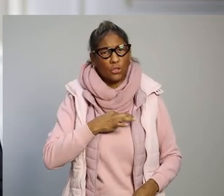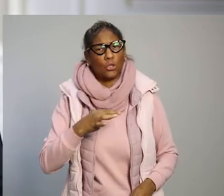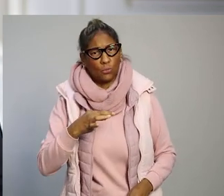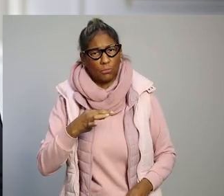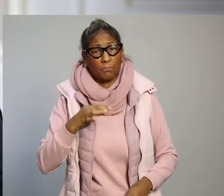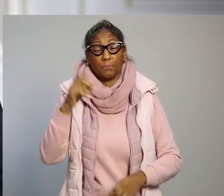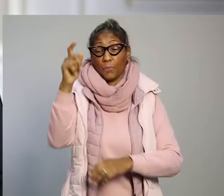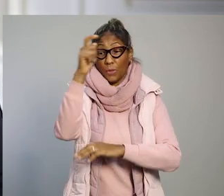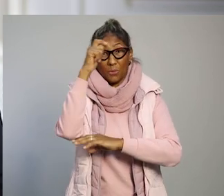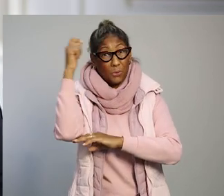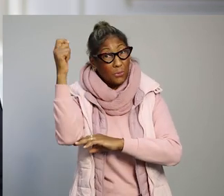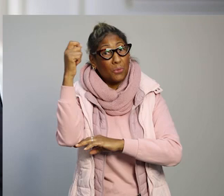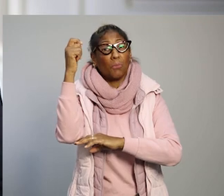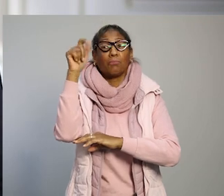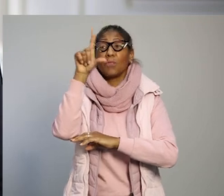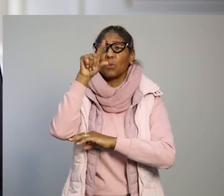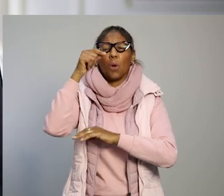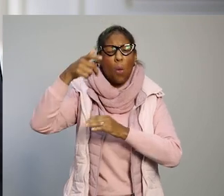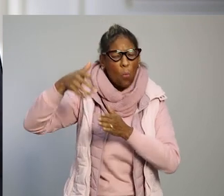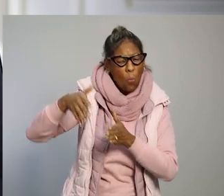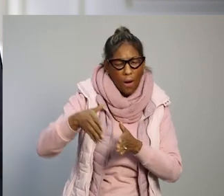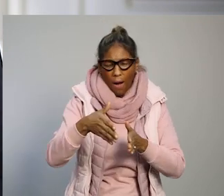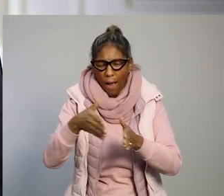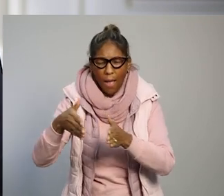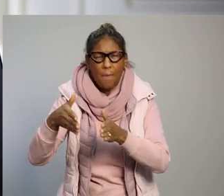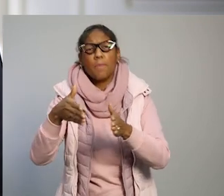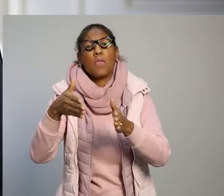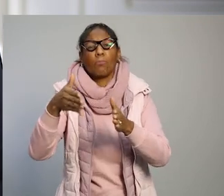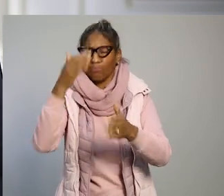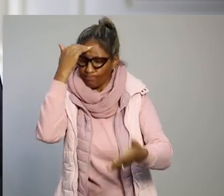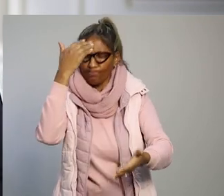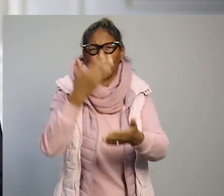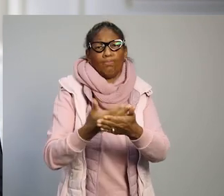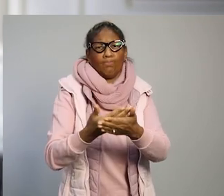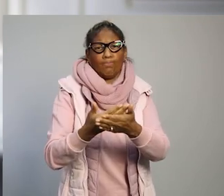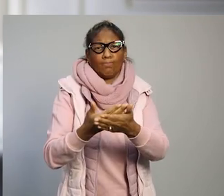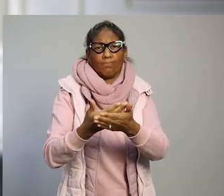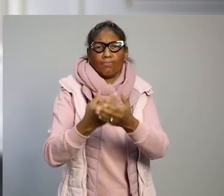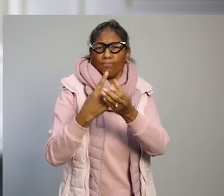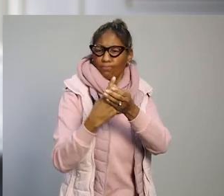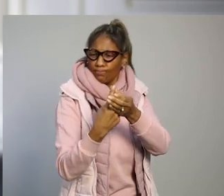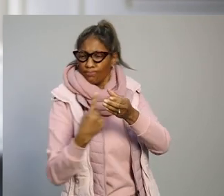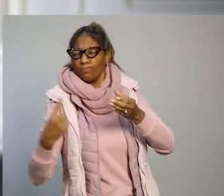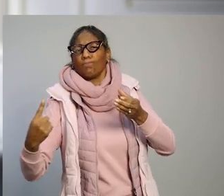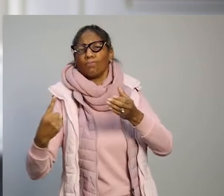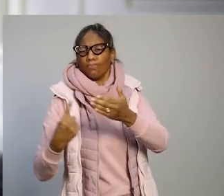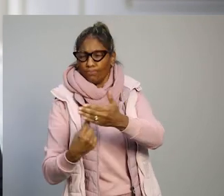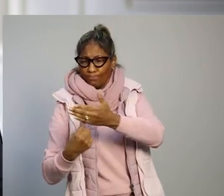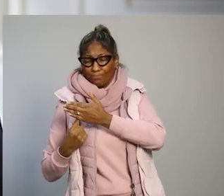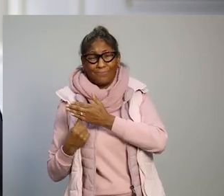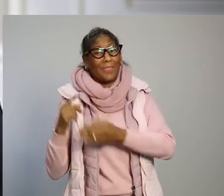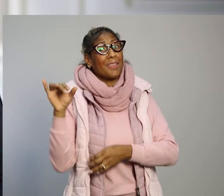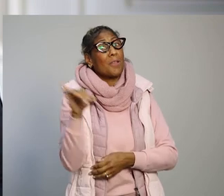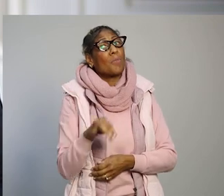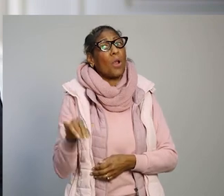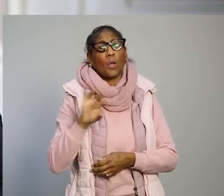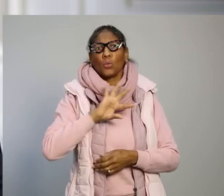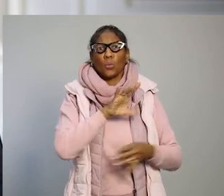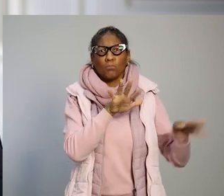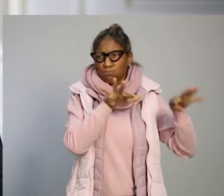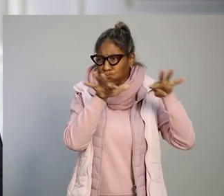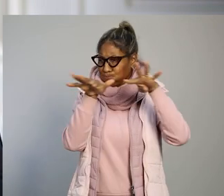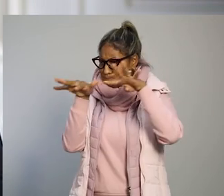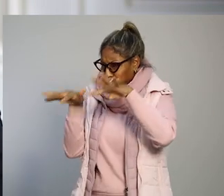O Rio Grande do Sul escolheu um caminho ponderado e confiável. O distanciamento controlado ganhou